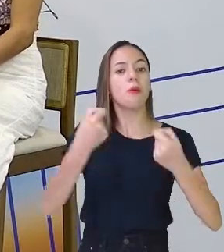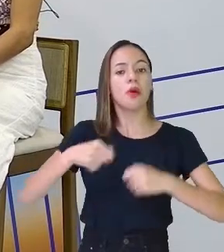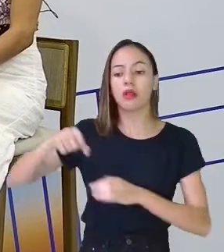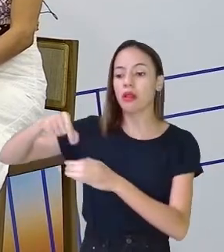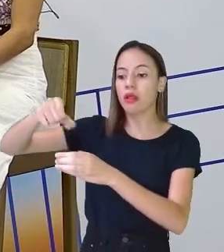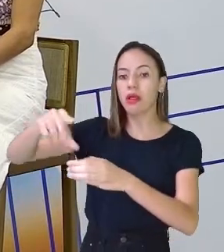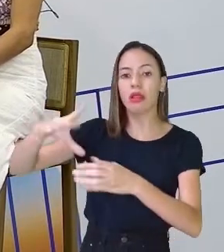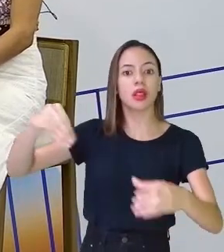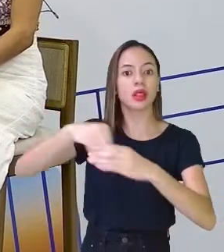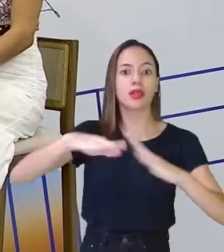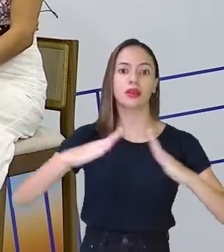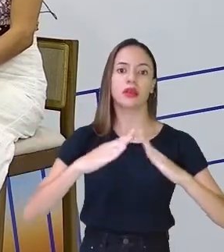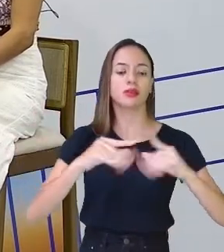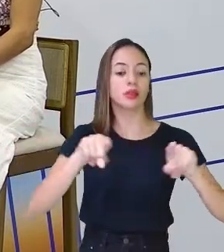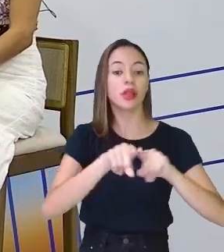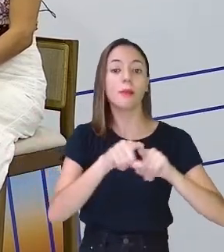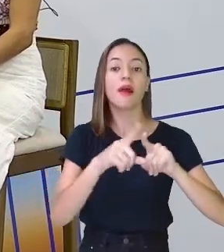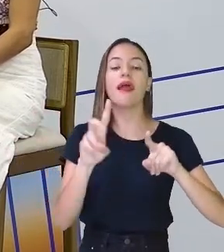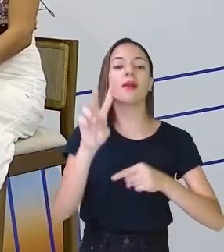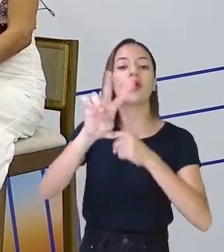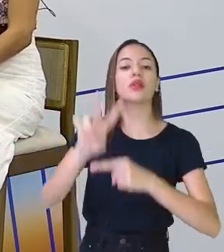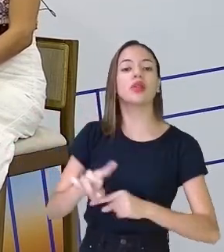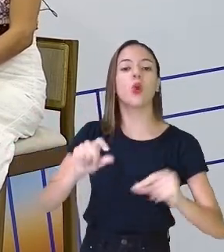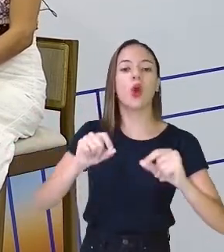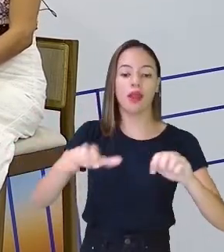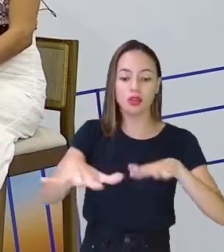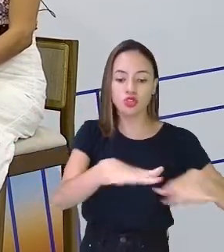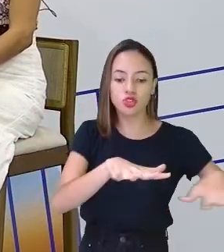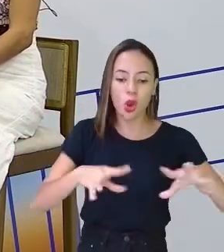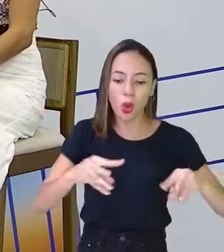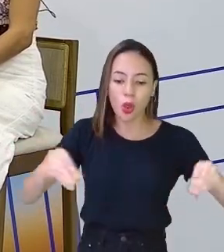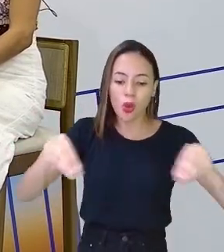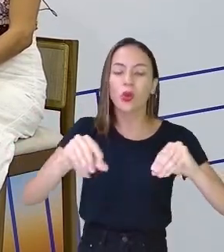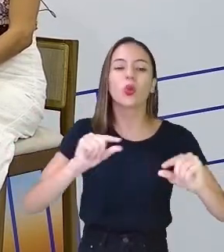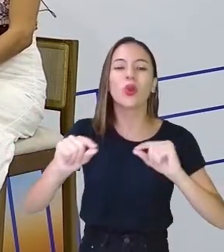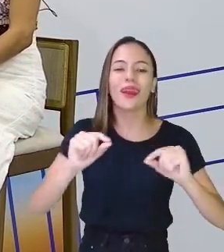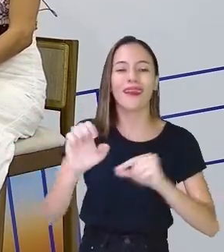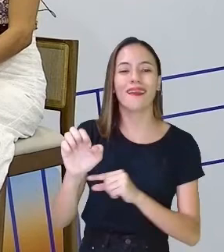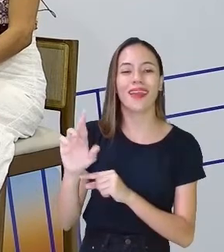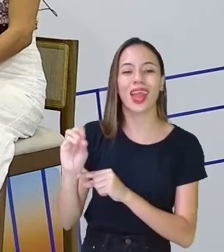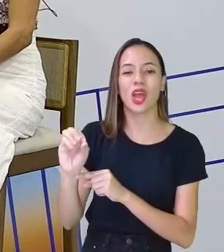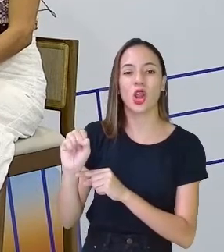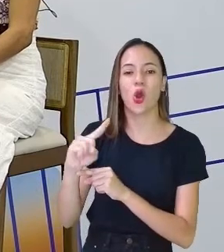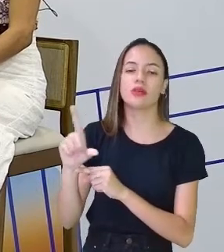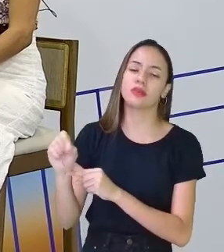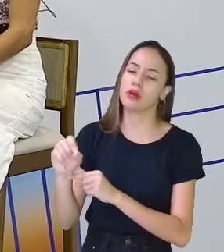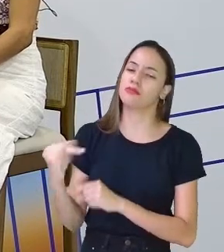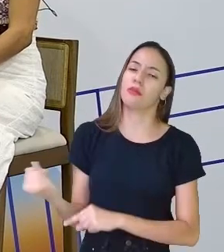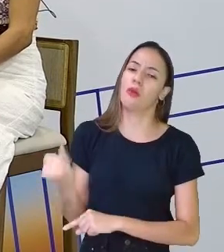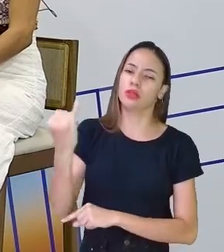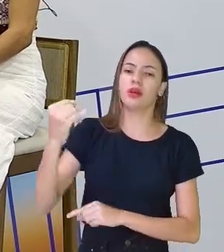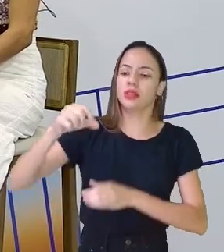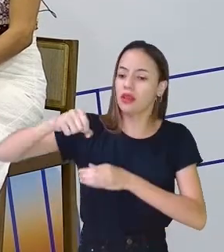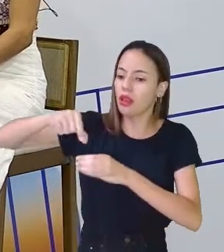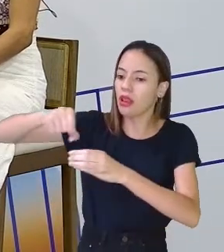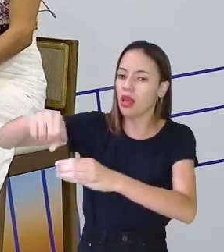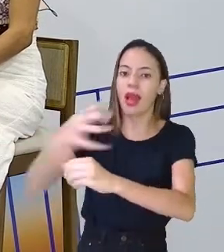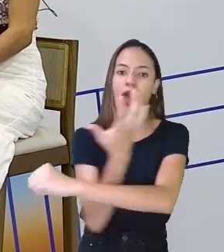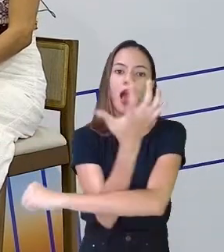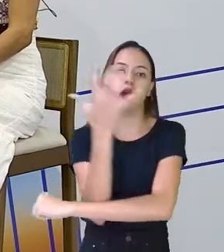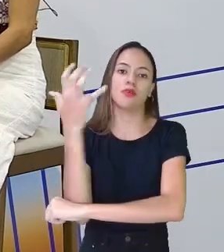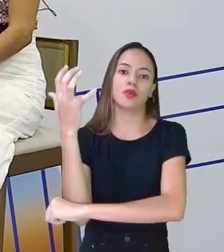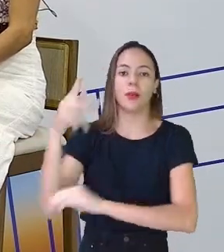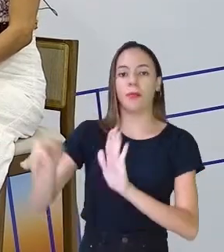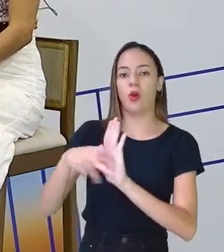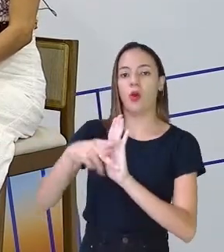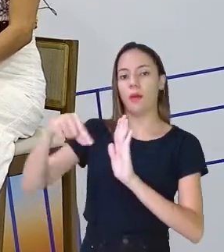inclusive, para proteger o solo da erosão. Então, muito importante a gente reflorestar com árvores nativas. Eu falei